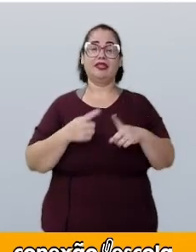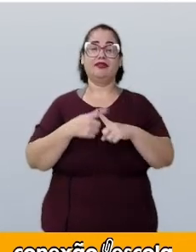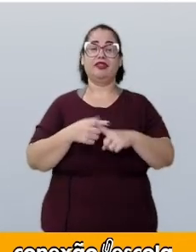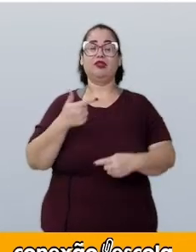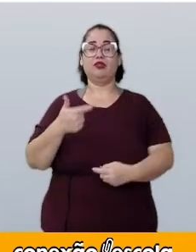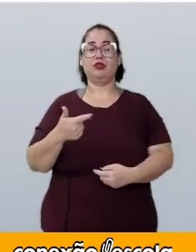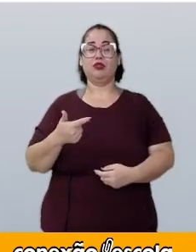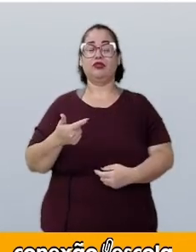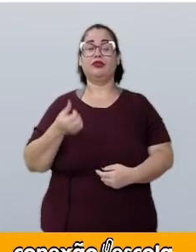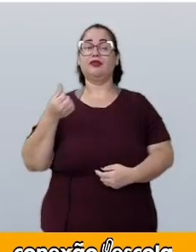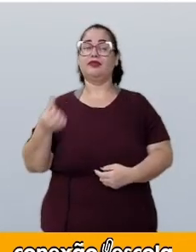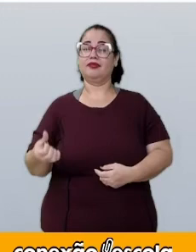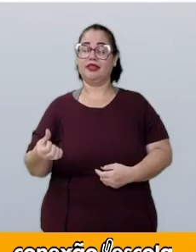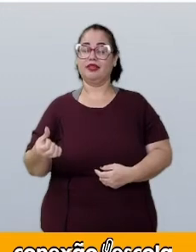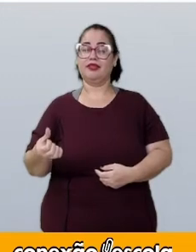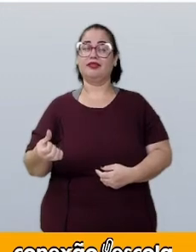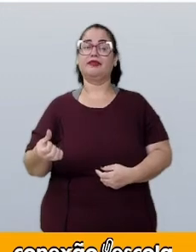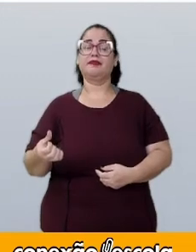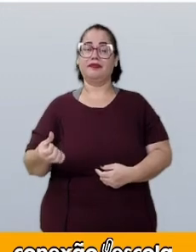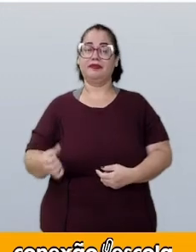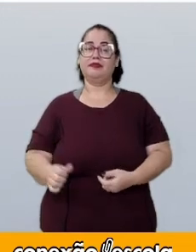dois são seis.